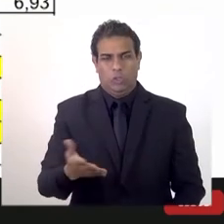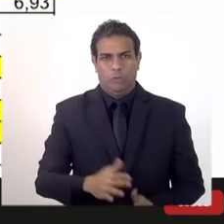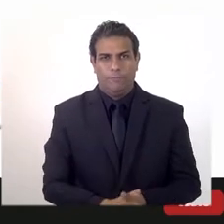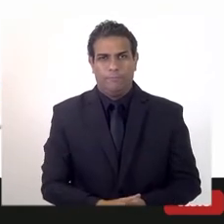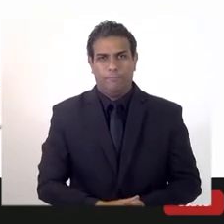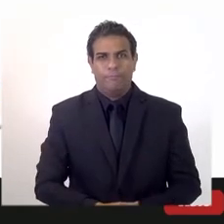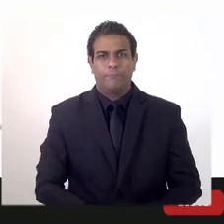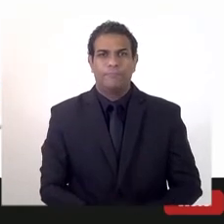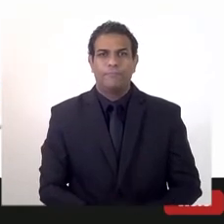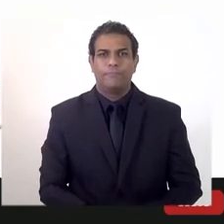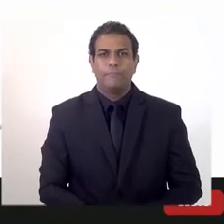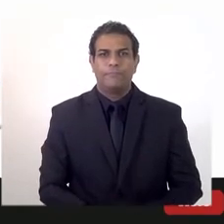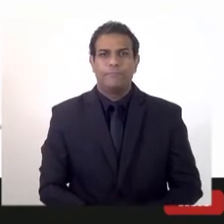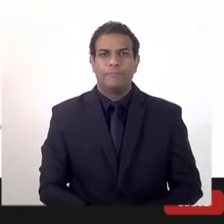favor.